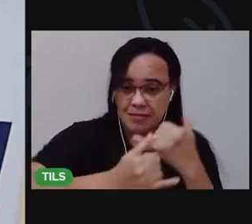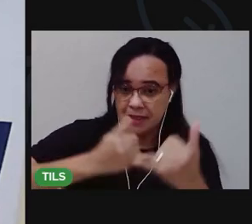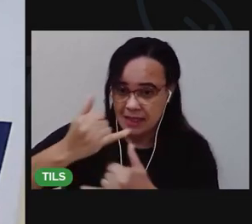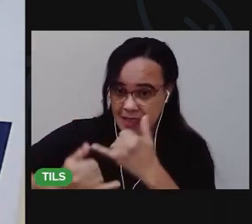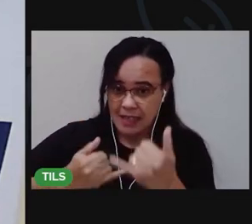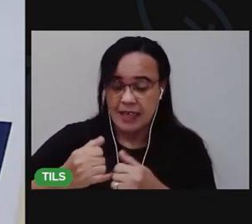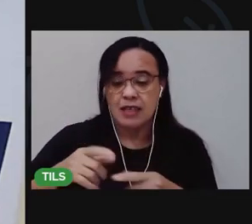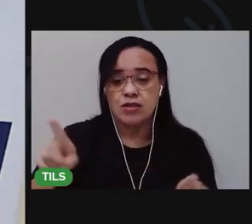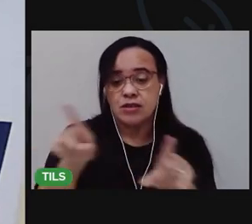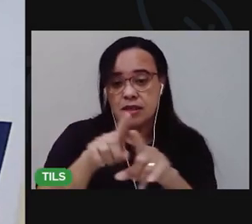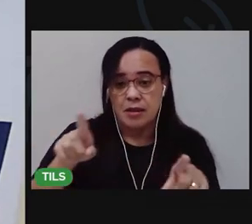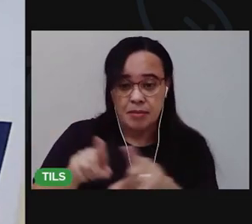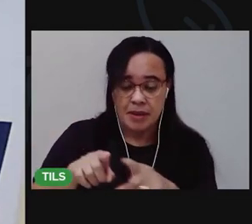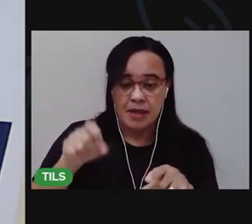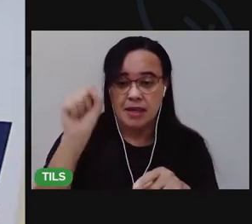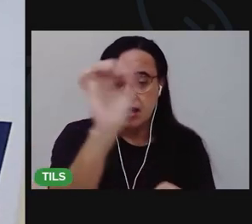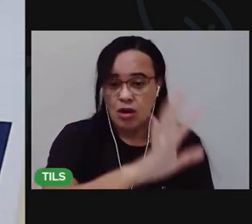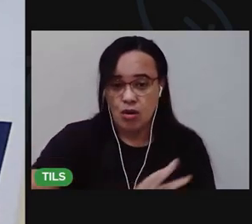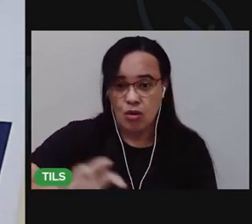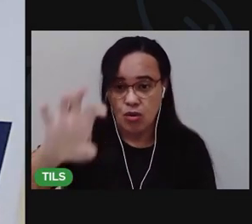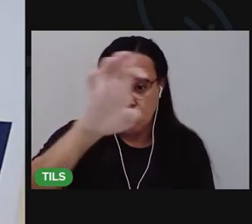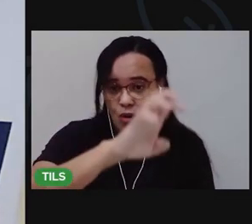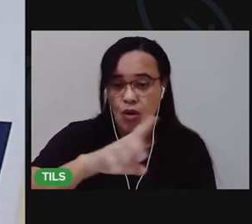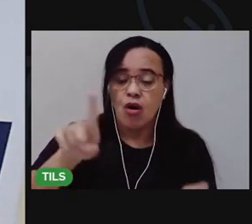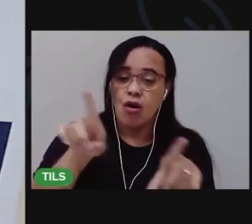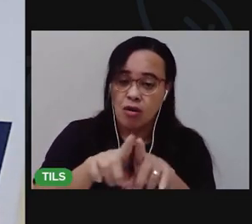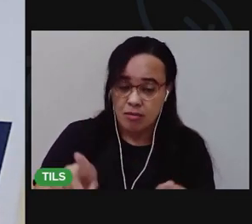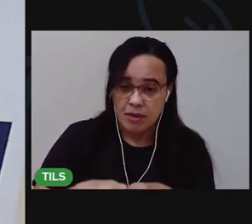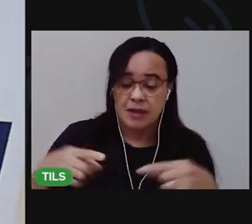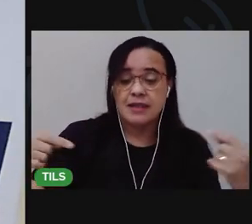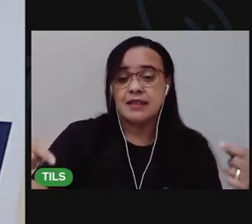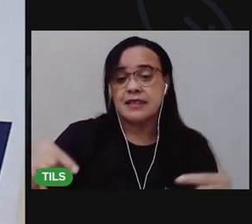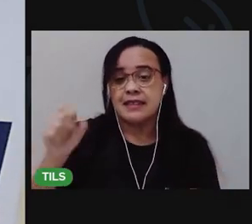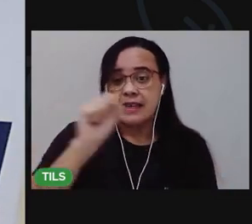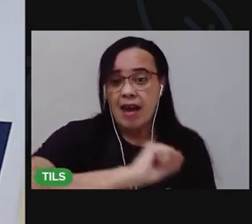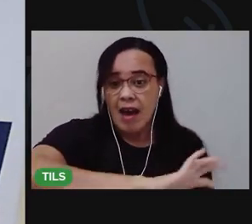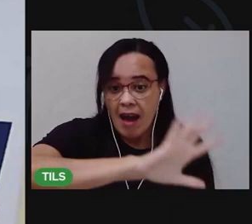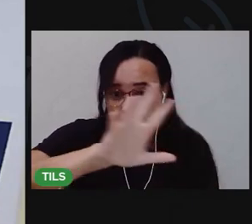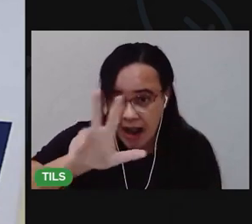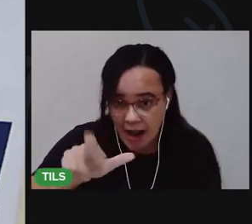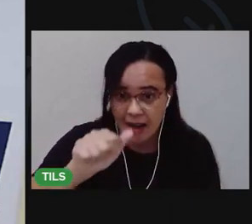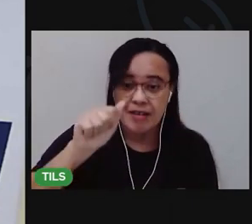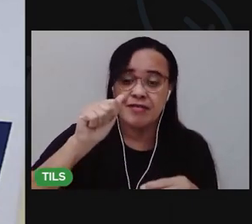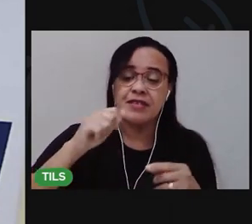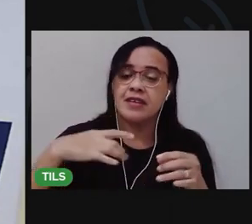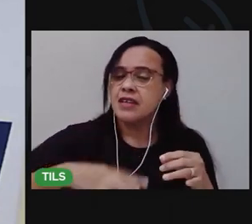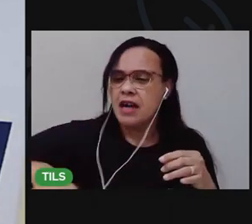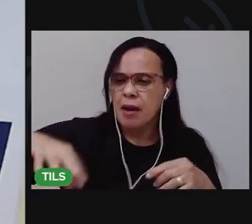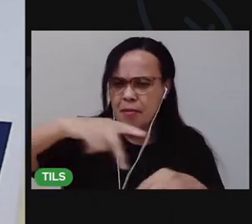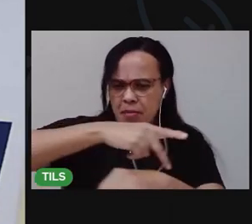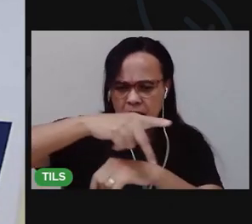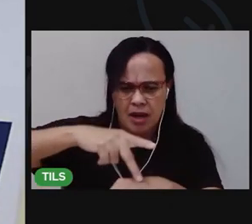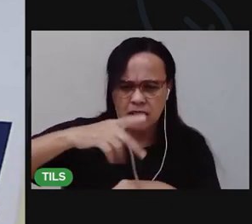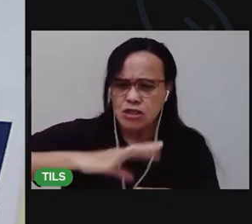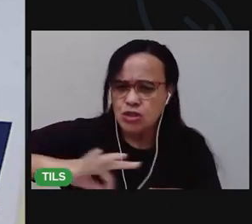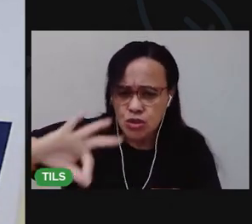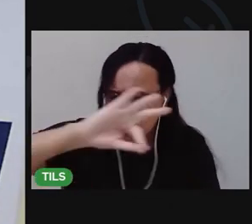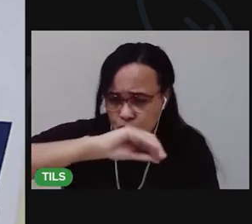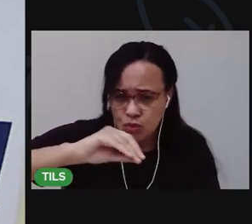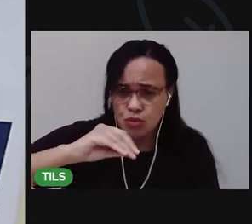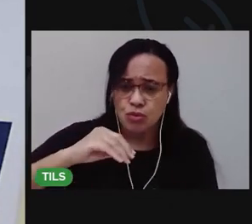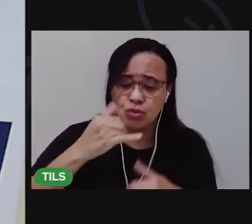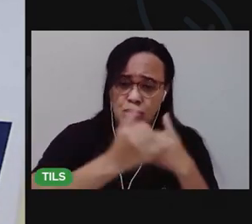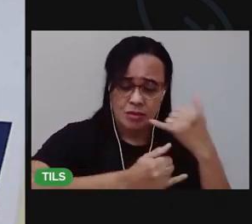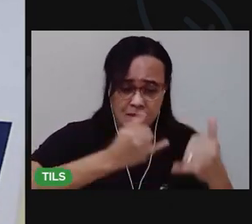brinquedos de origem africana, brincadeiras de origem africana como a brincadeira de escravo de joão.